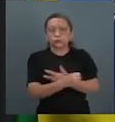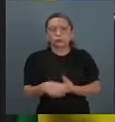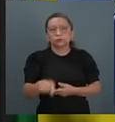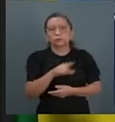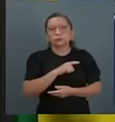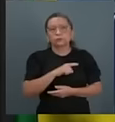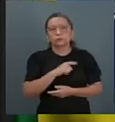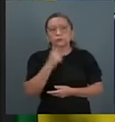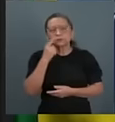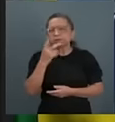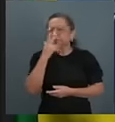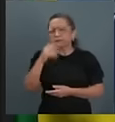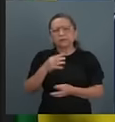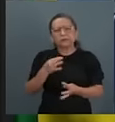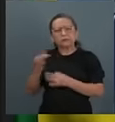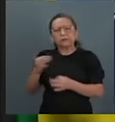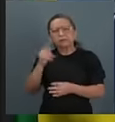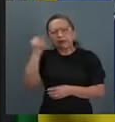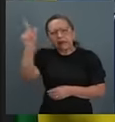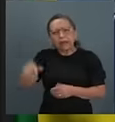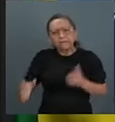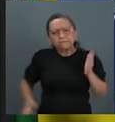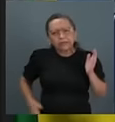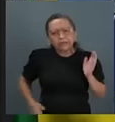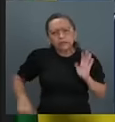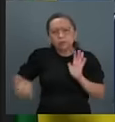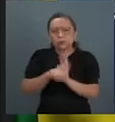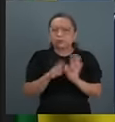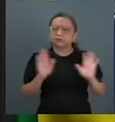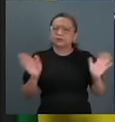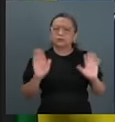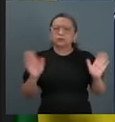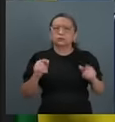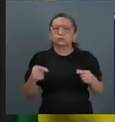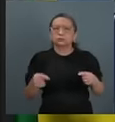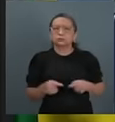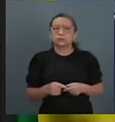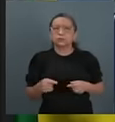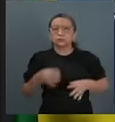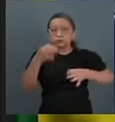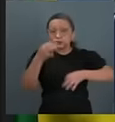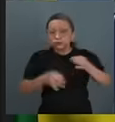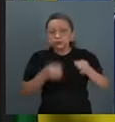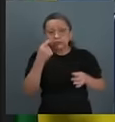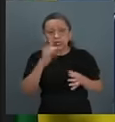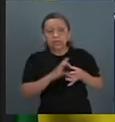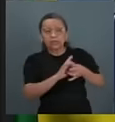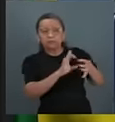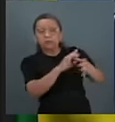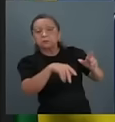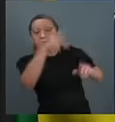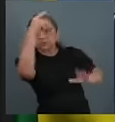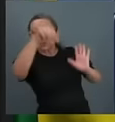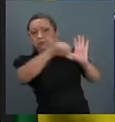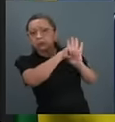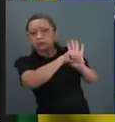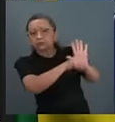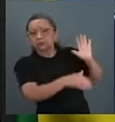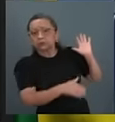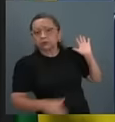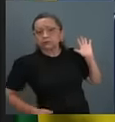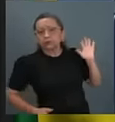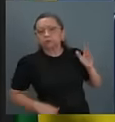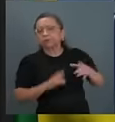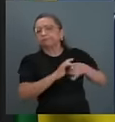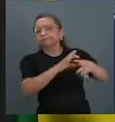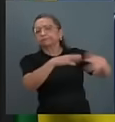querendo tratar como se fosse bandido, criminoso, enquanto a justiça está liberando de verdade, criminosos e bandidos aí toda hora está soltando aí, deixando em cima e